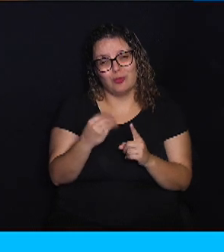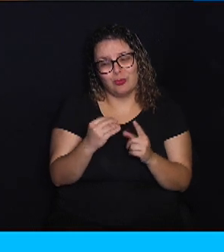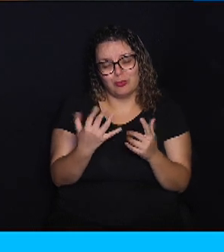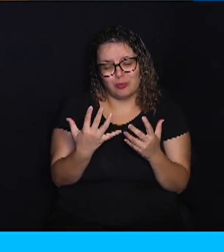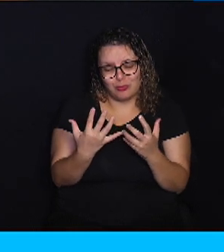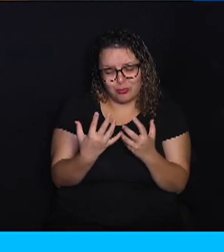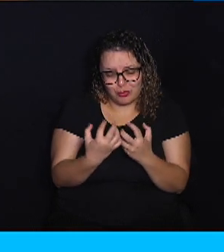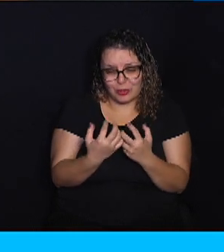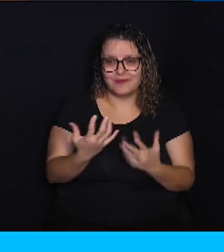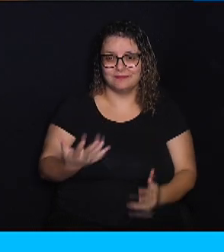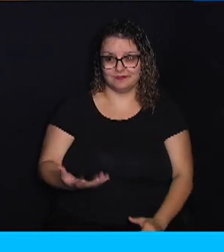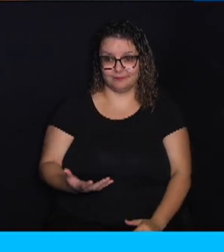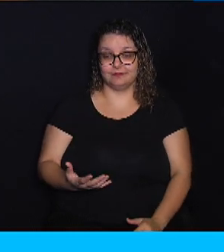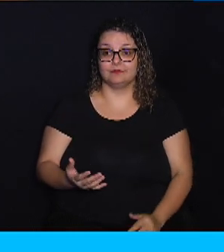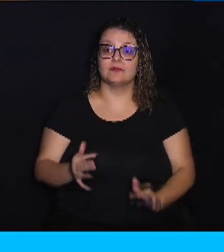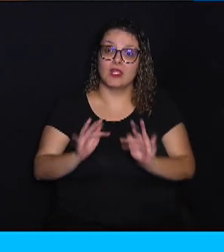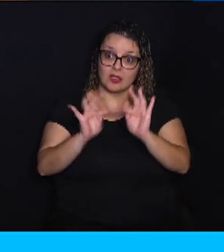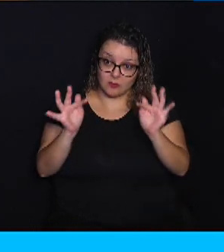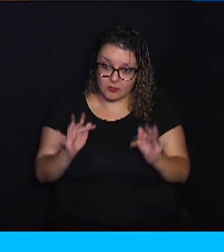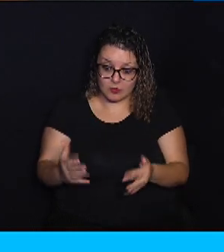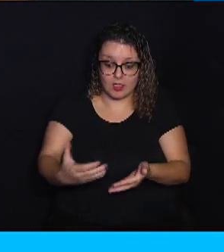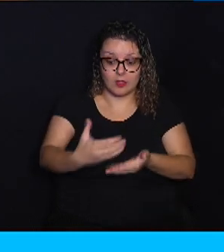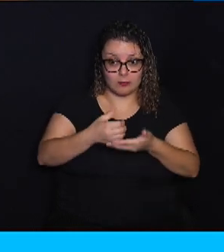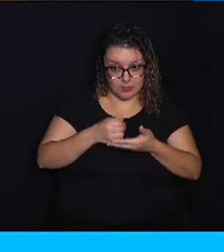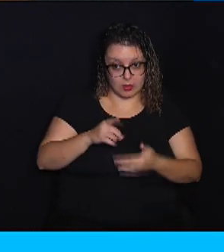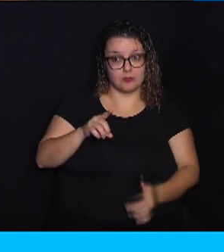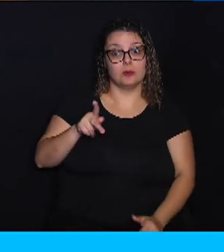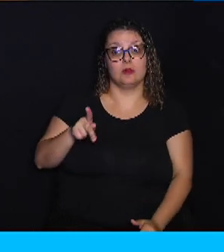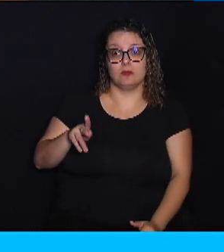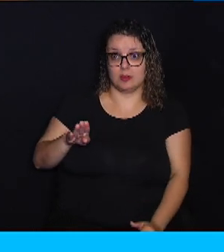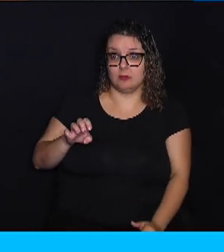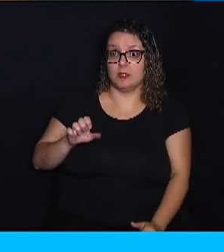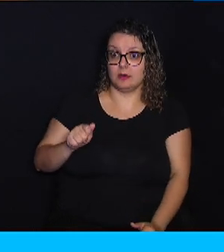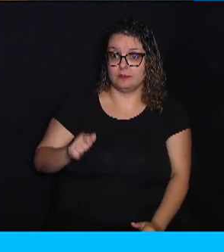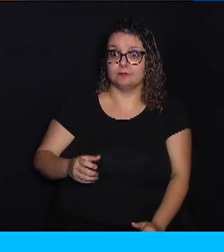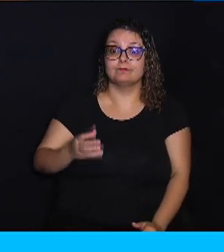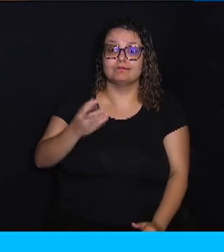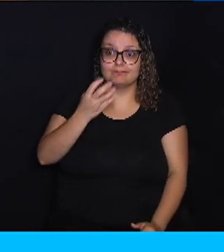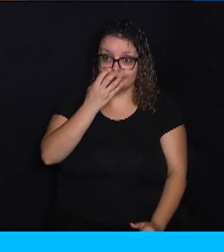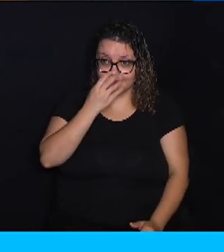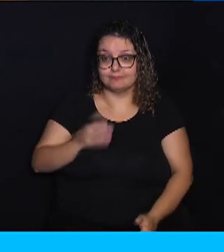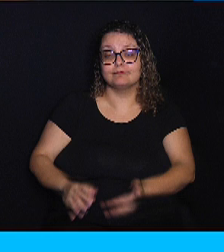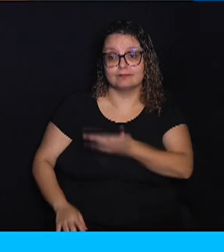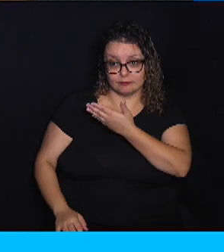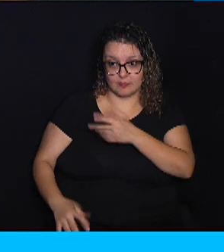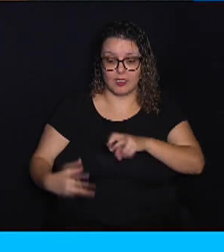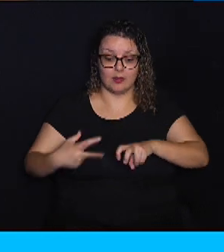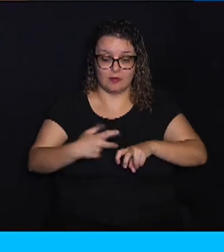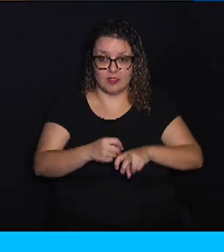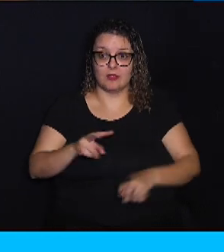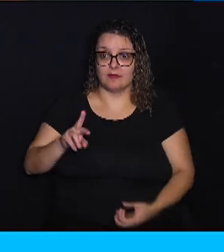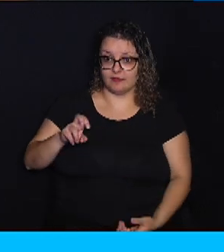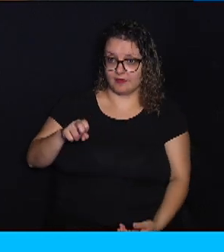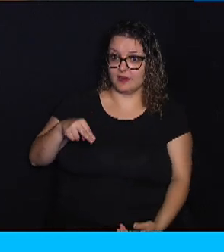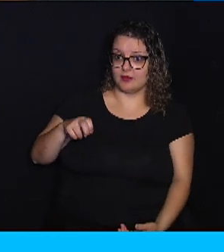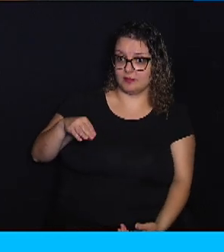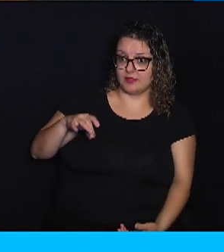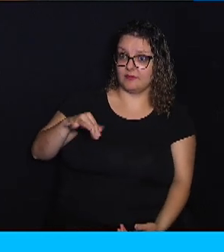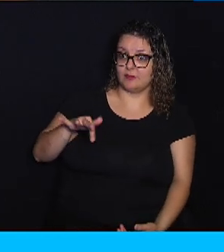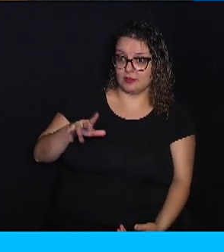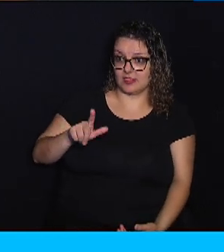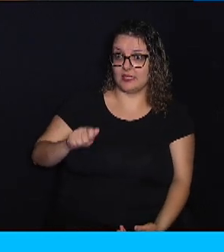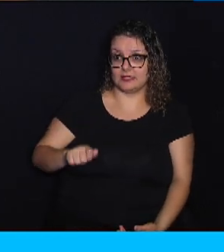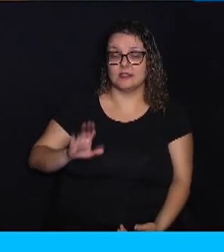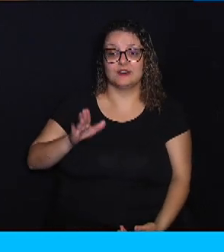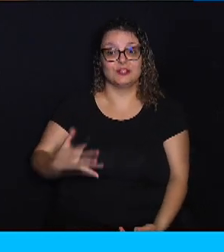felizmente acolhidos pela equipe do DPBEA. Essa cachorrinha está vacinada e vermifugada e já pode